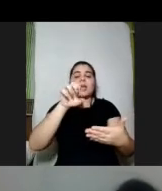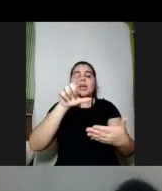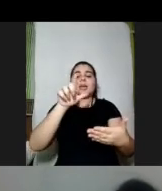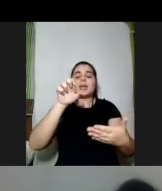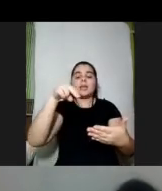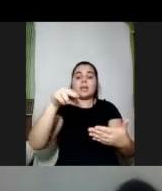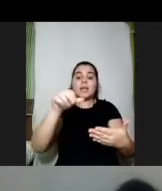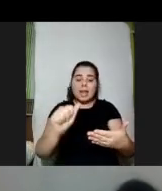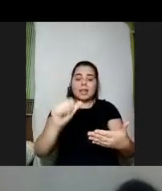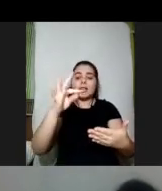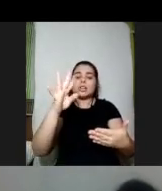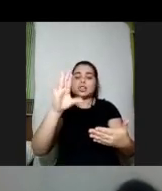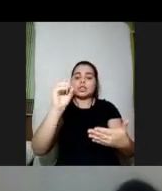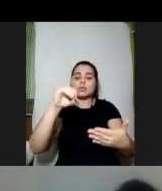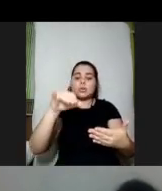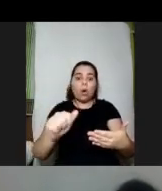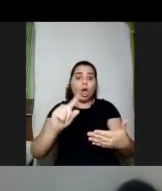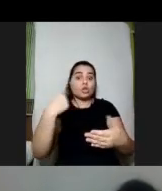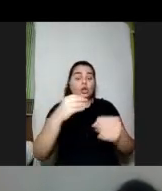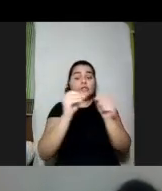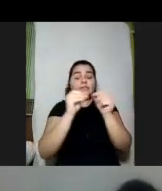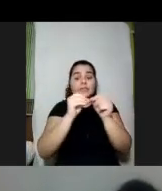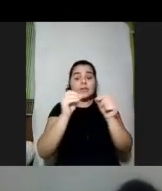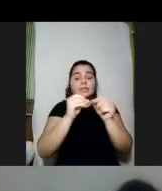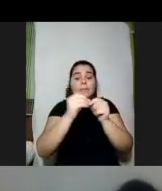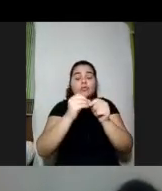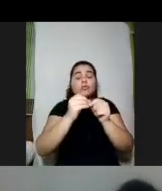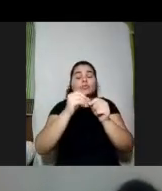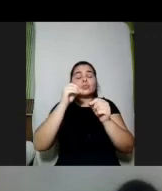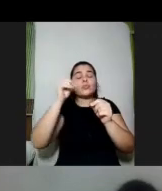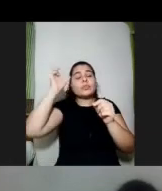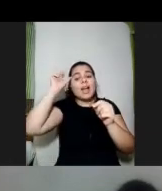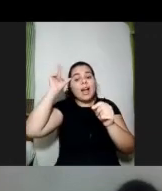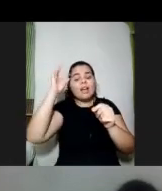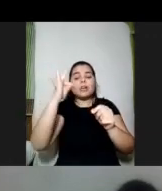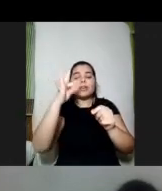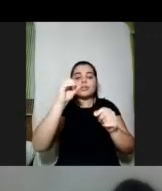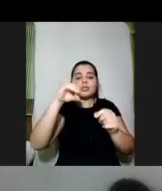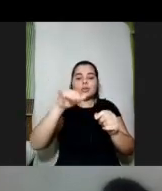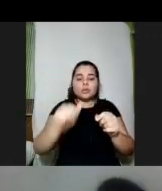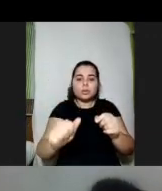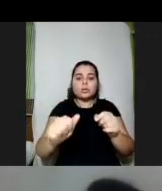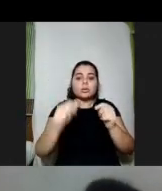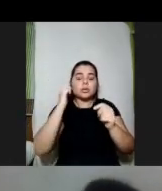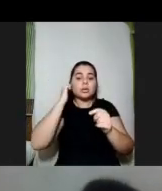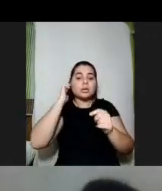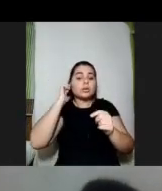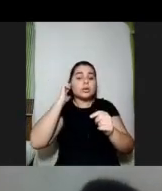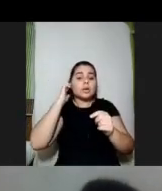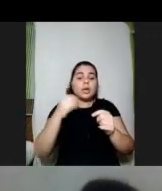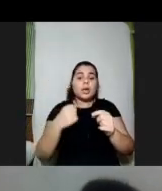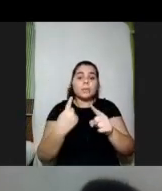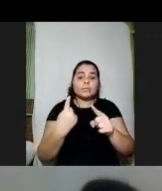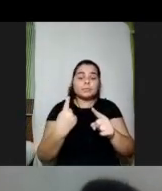construiu com caixa de papelão o cavalo de Troia e aí a gente abriu a barriga do cavalo e botou os bonequinhos lá dentro porque